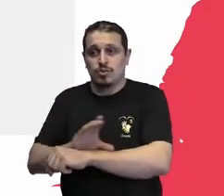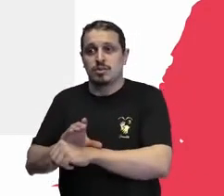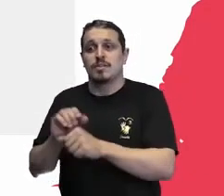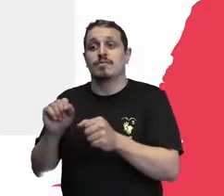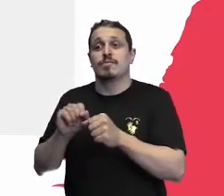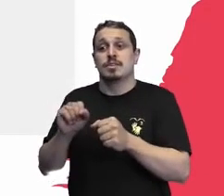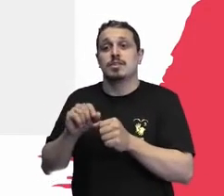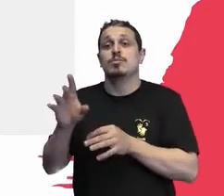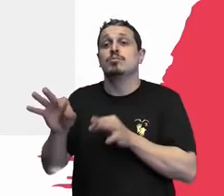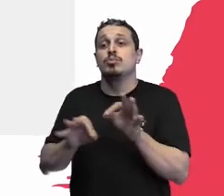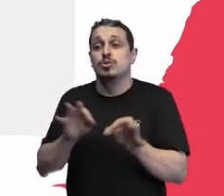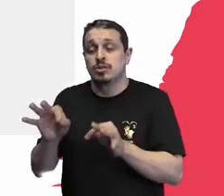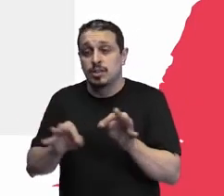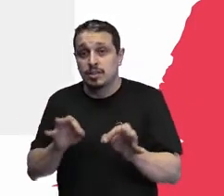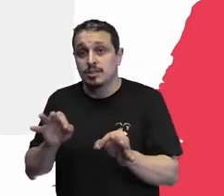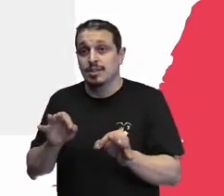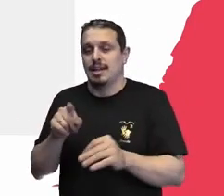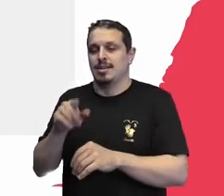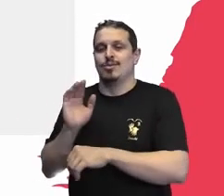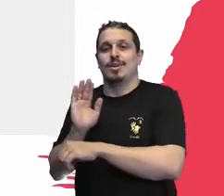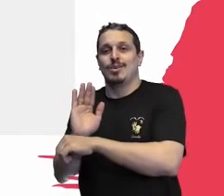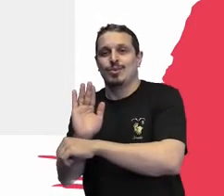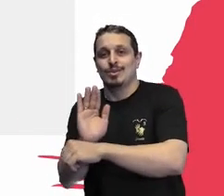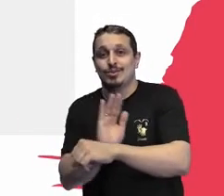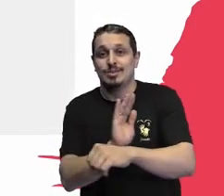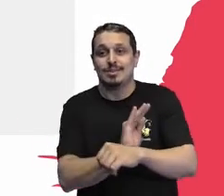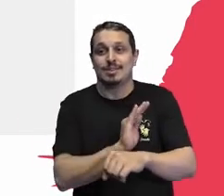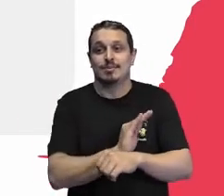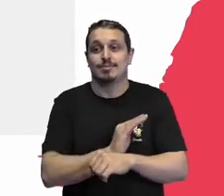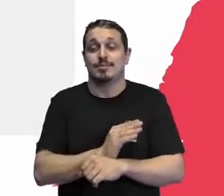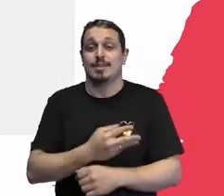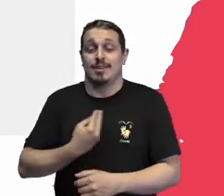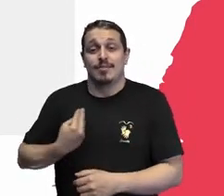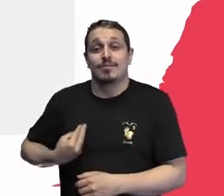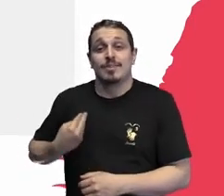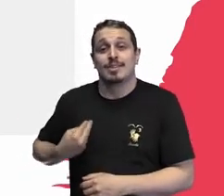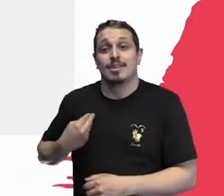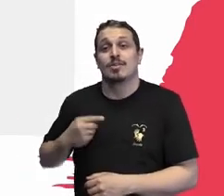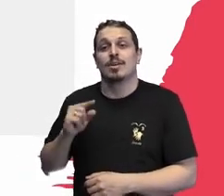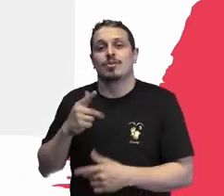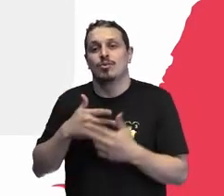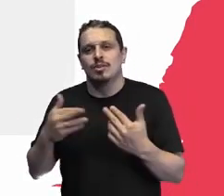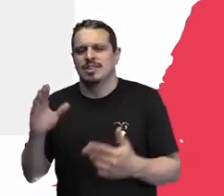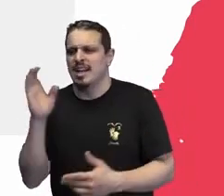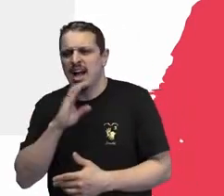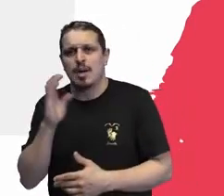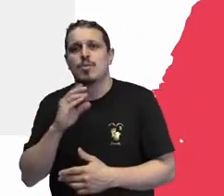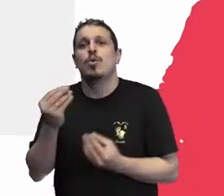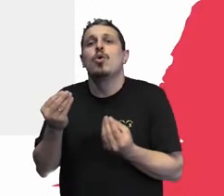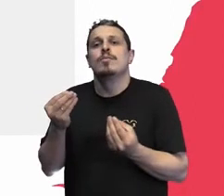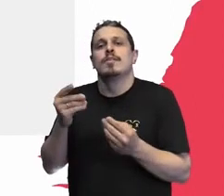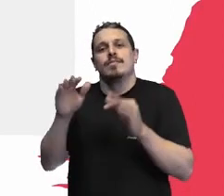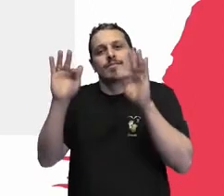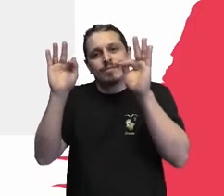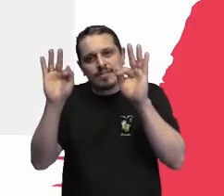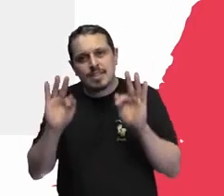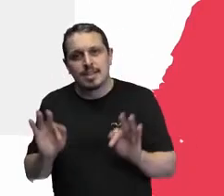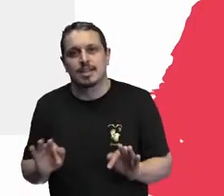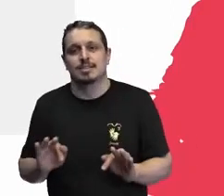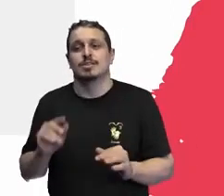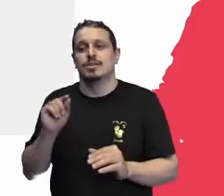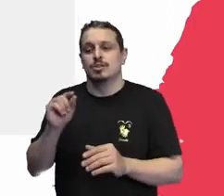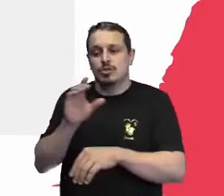é exatamente um pouco essas vivências que eu mostrei aqui rapidamente, e ao final do curso, você